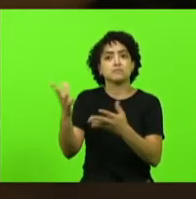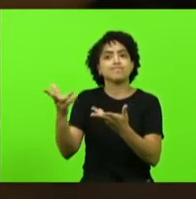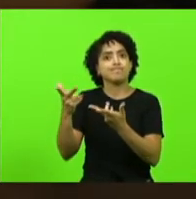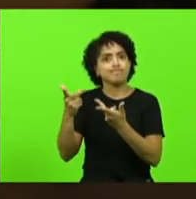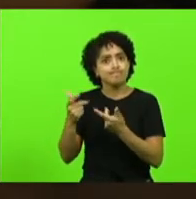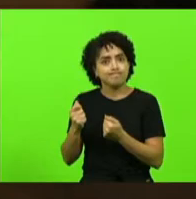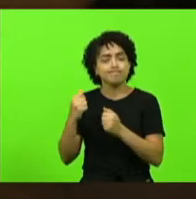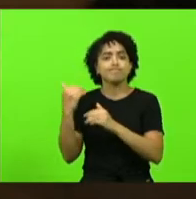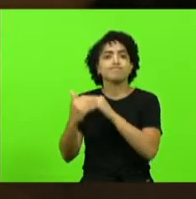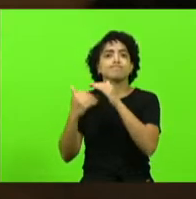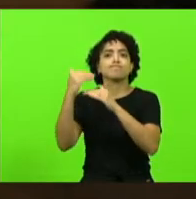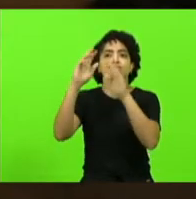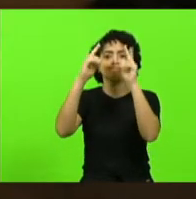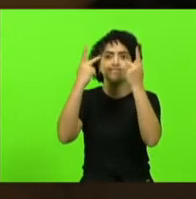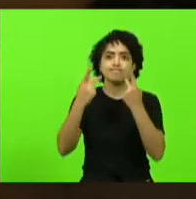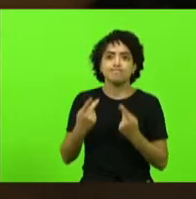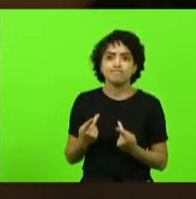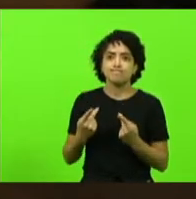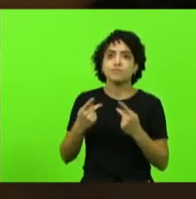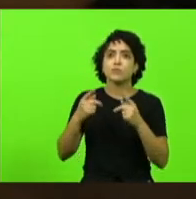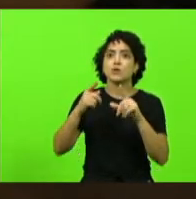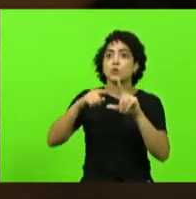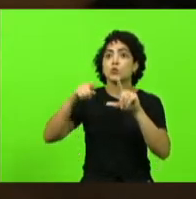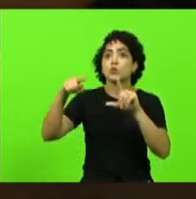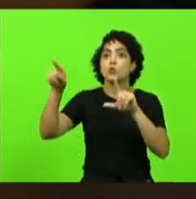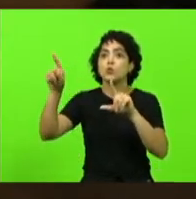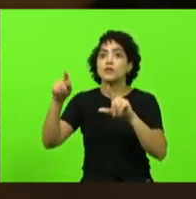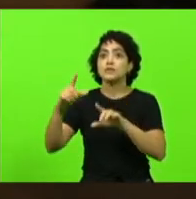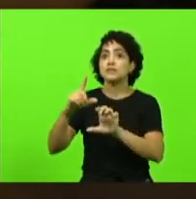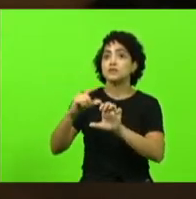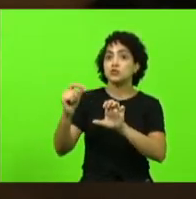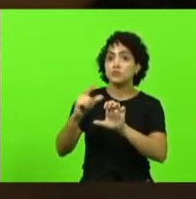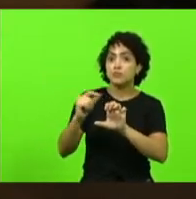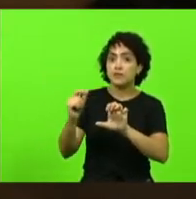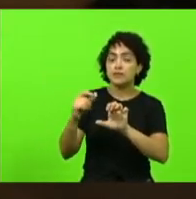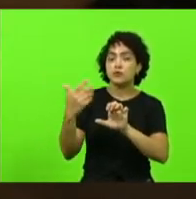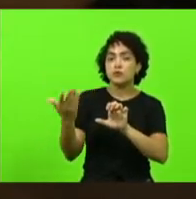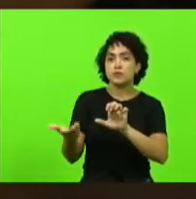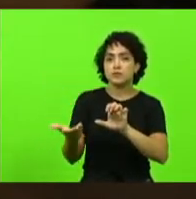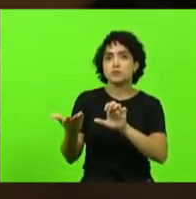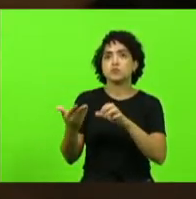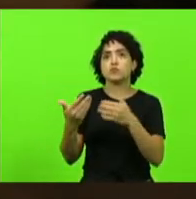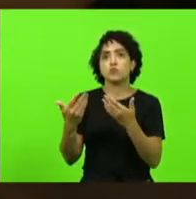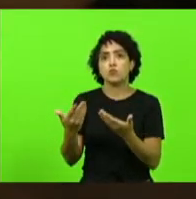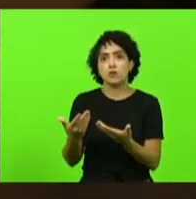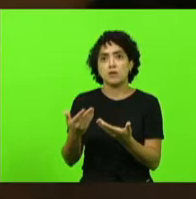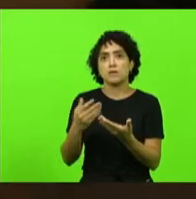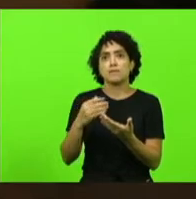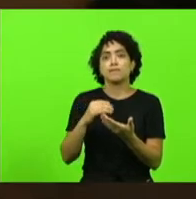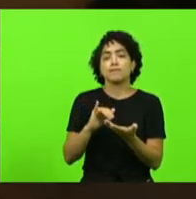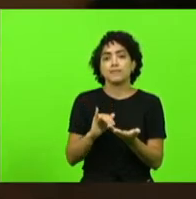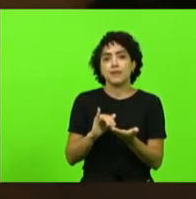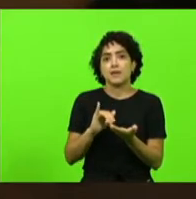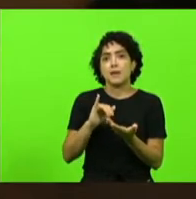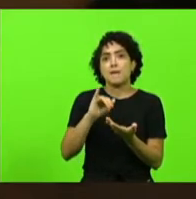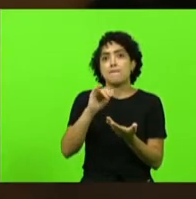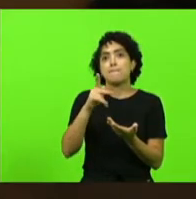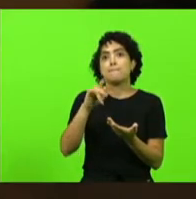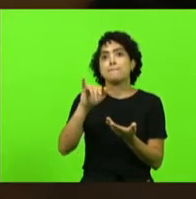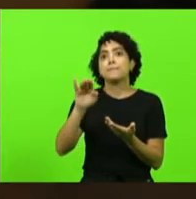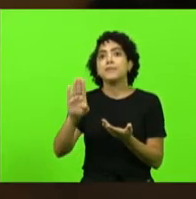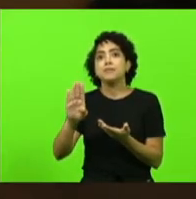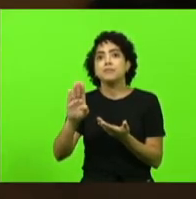desenvolvimento humano no índice de empreendedorismo no índice de PIB per capita todos esses países